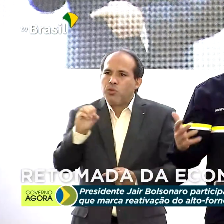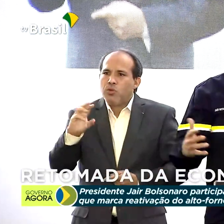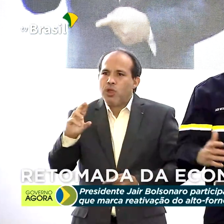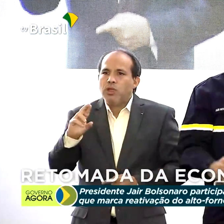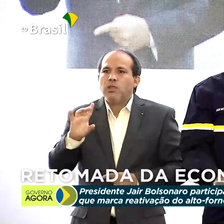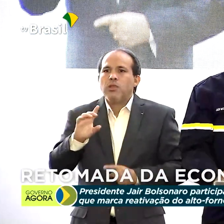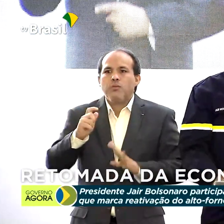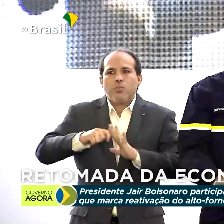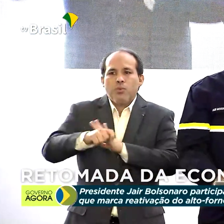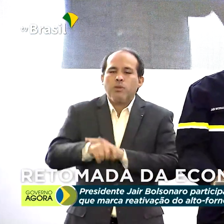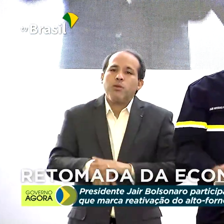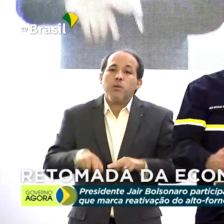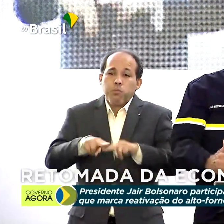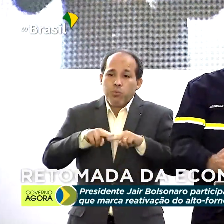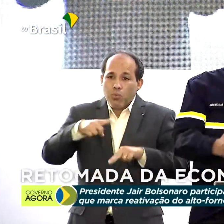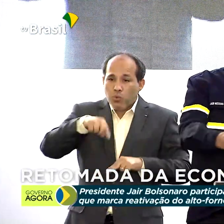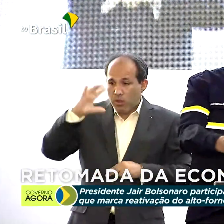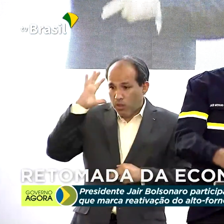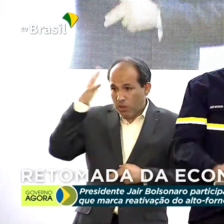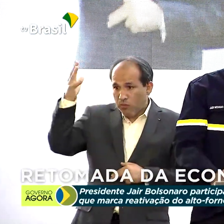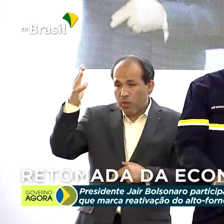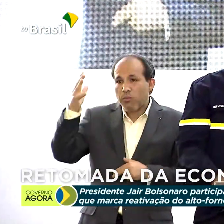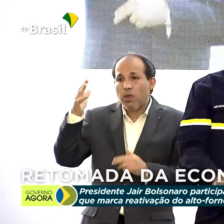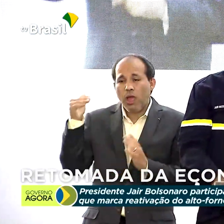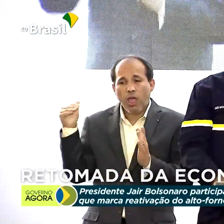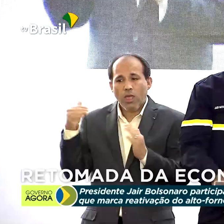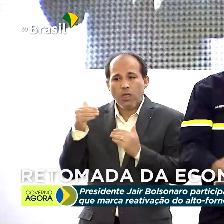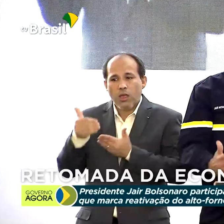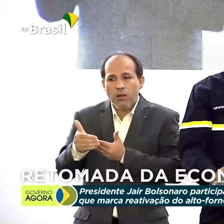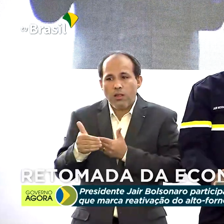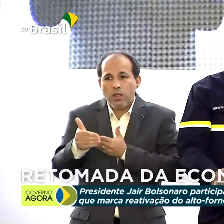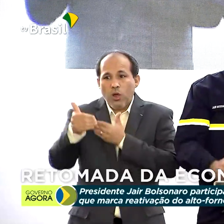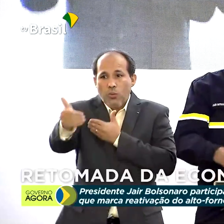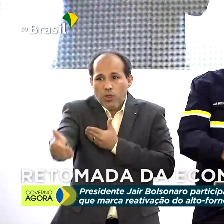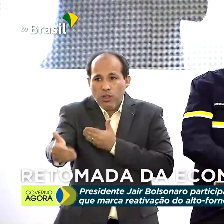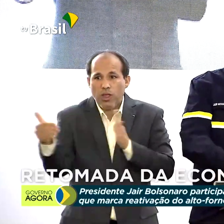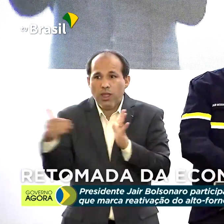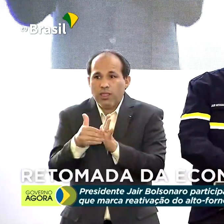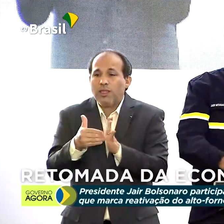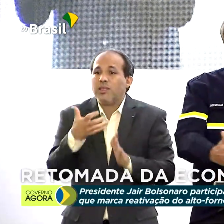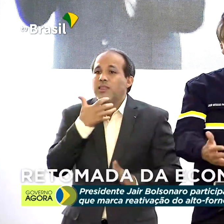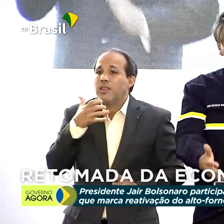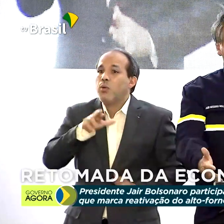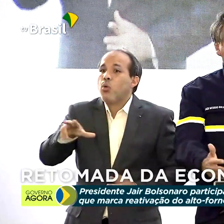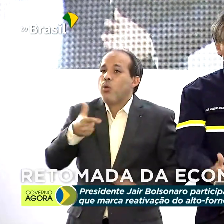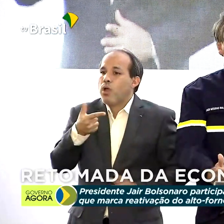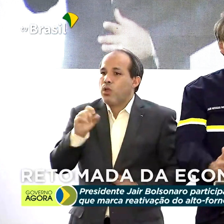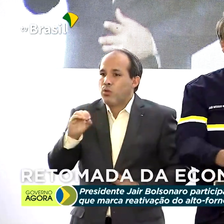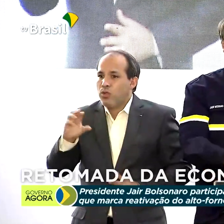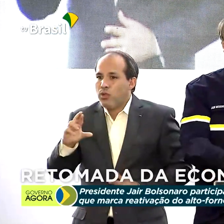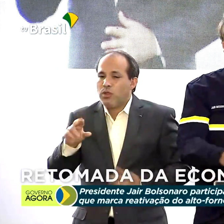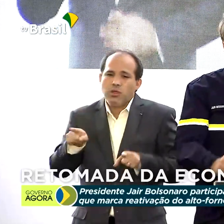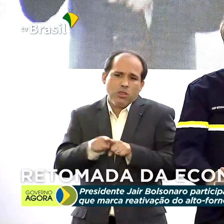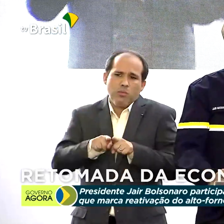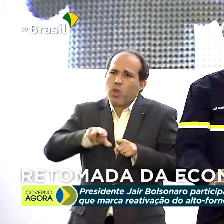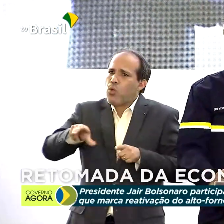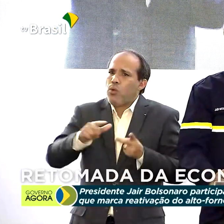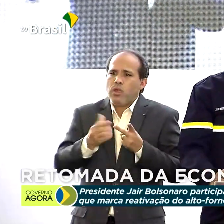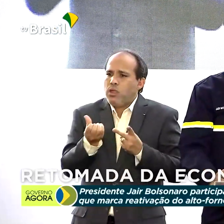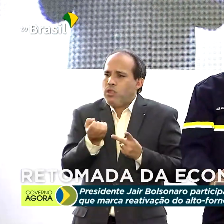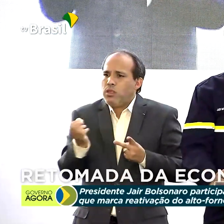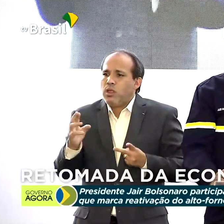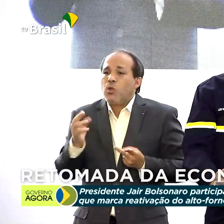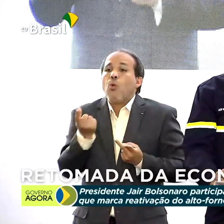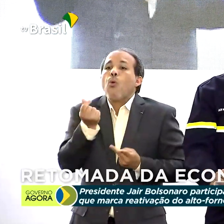E nós resolvemos, então, estendê-lo até dezembro. O valor não será R 200,00 nem R 600,00. Estamos discutindo